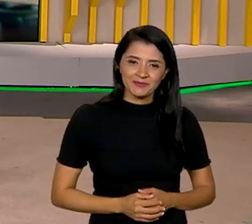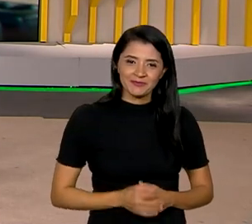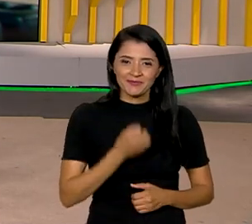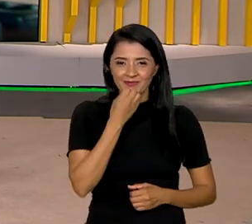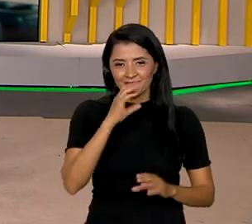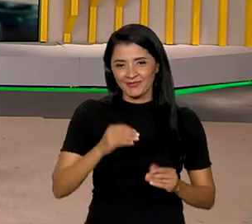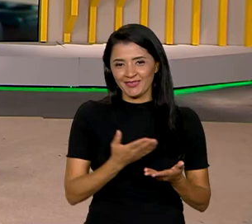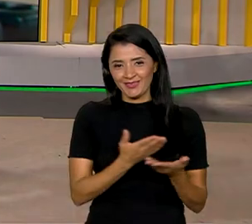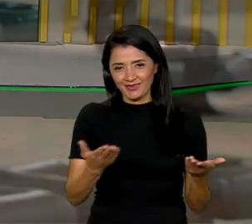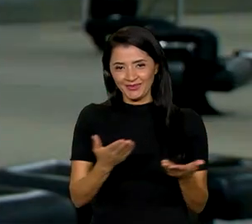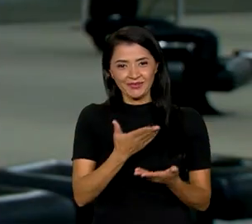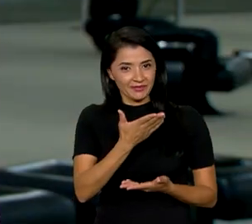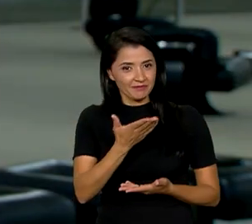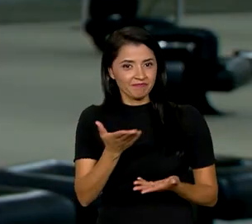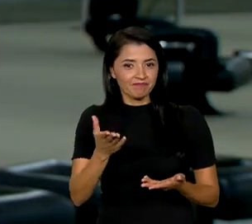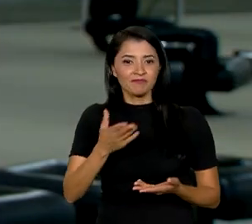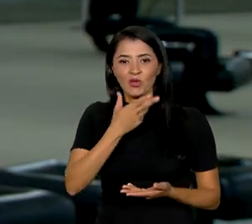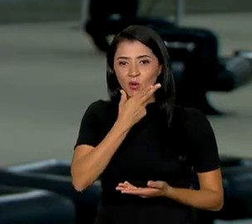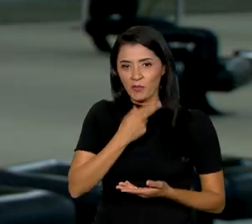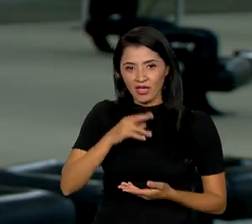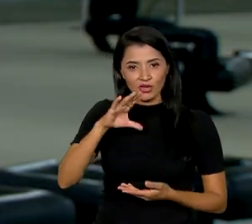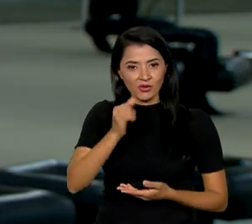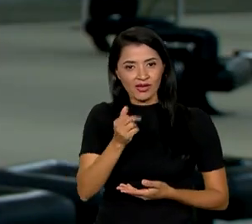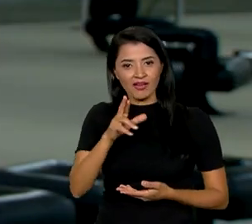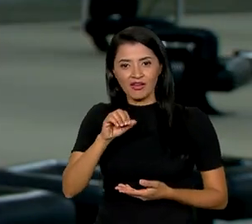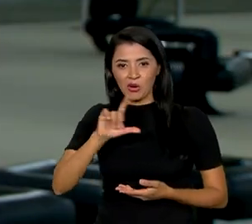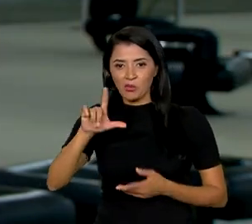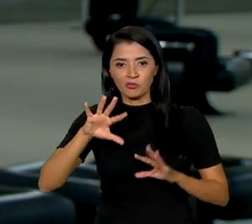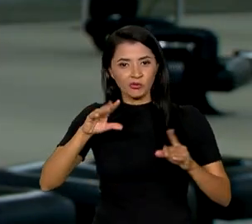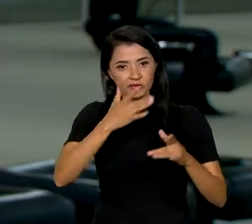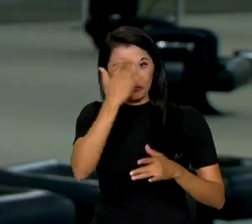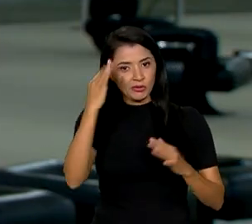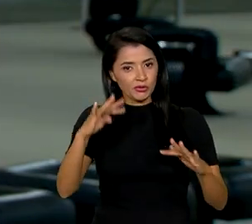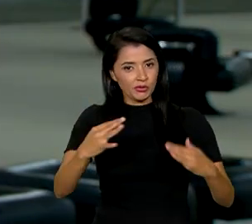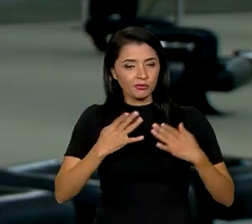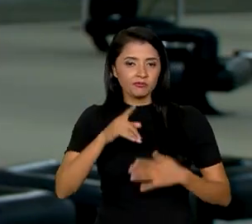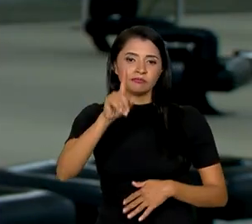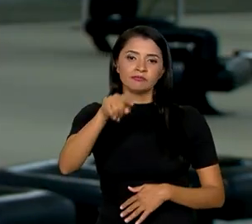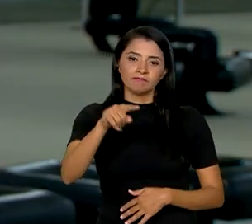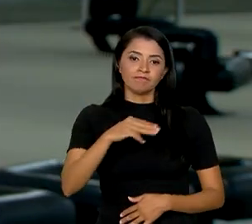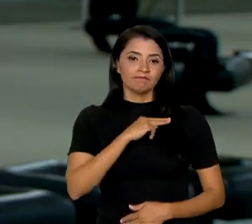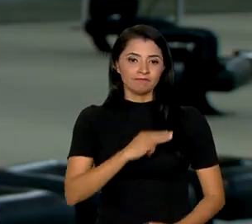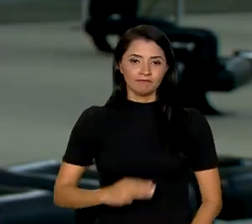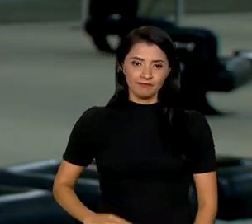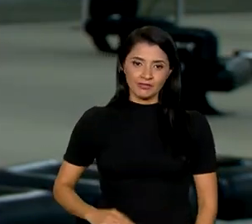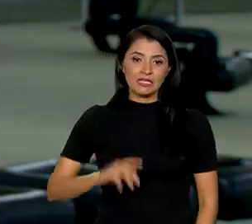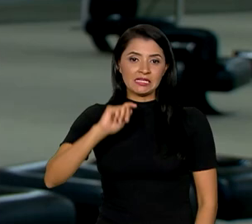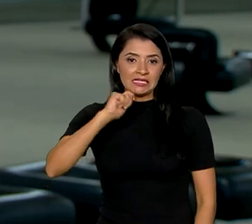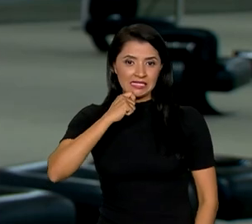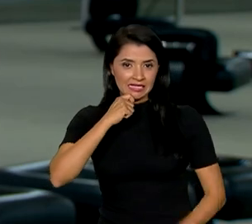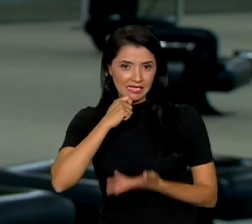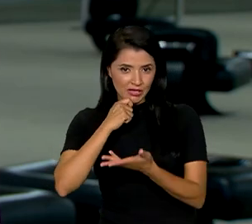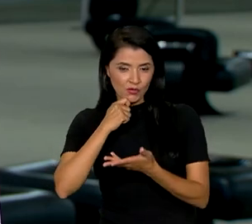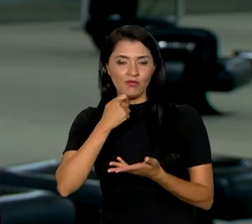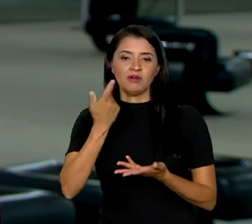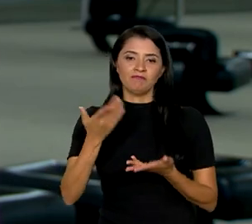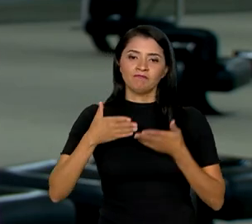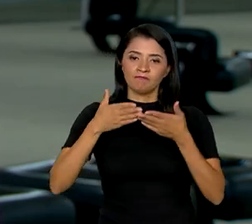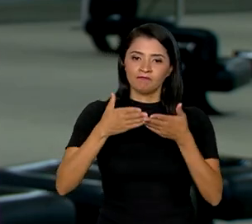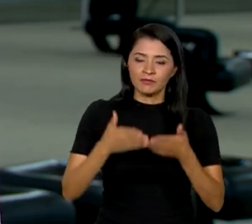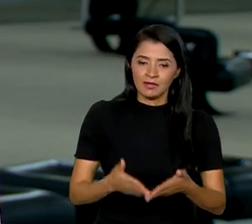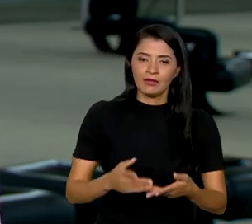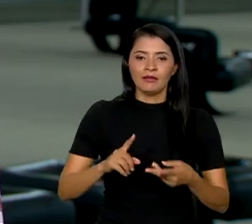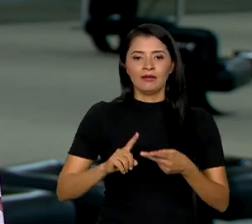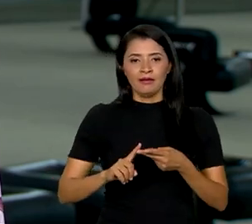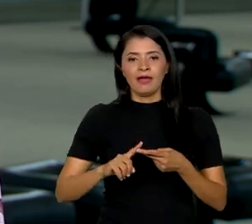noite, Carol, Roberto e boa noite a todos que nos acompanham. É isso mesmo, o ministro Silvio Costa, filho de portos e aeroportos, Renan